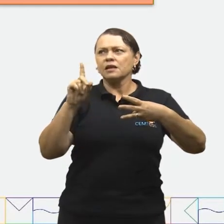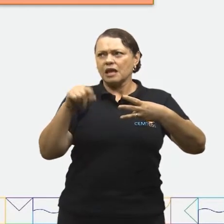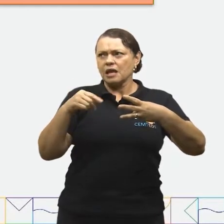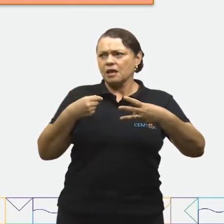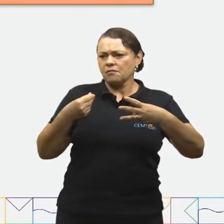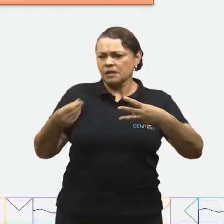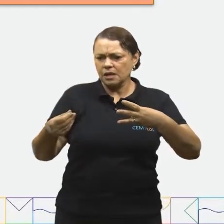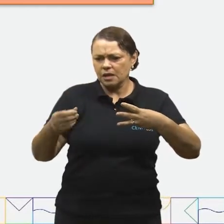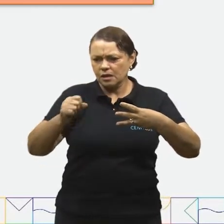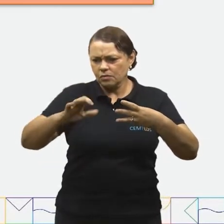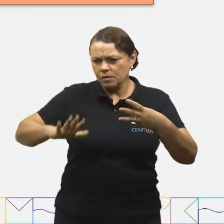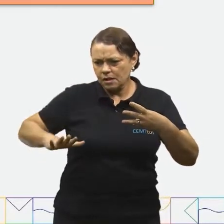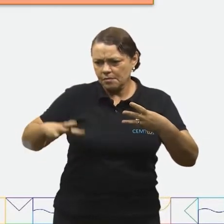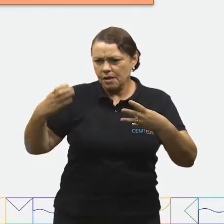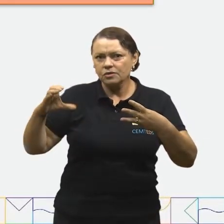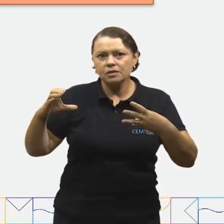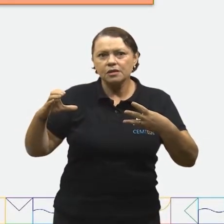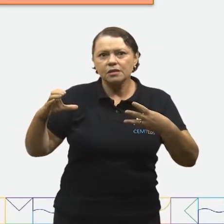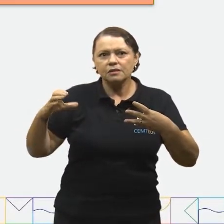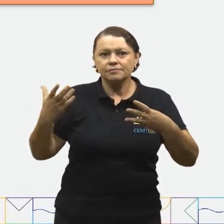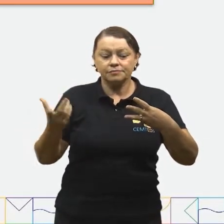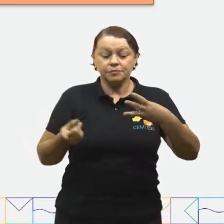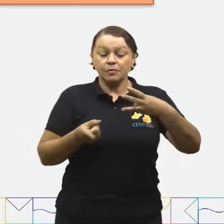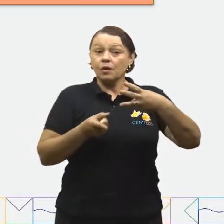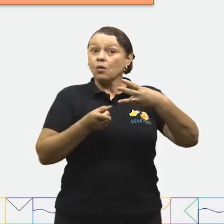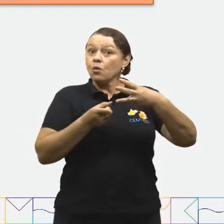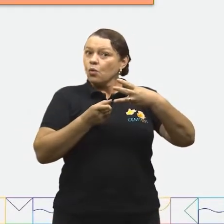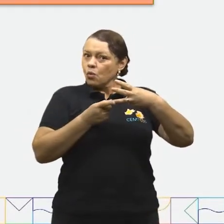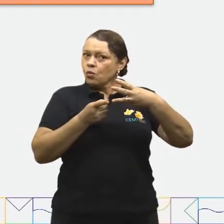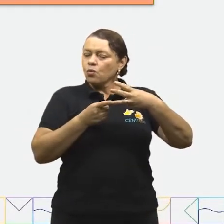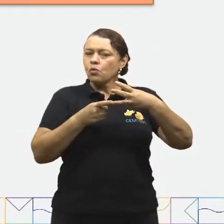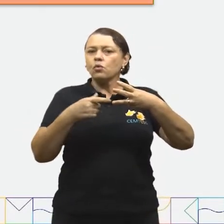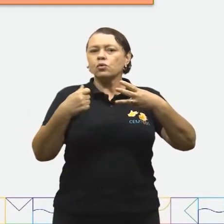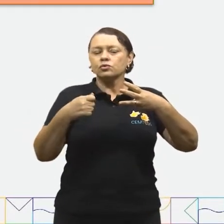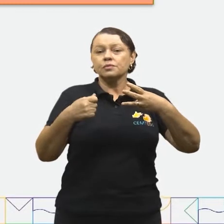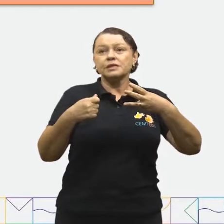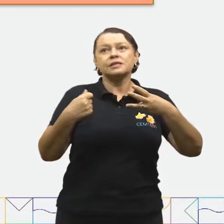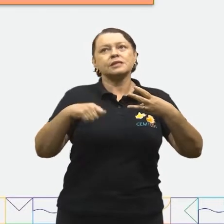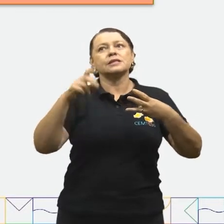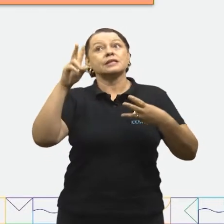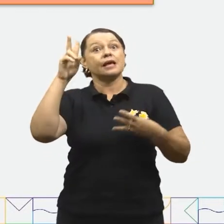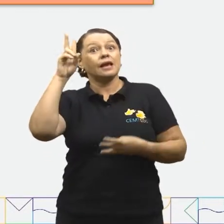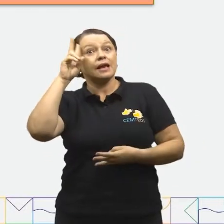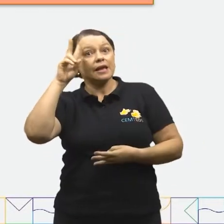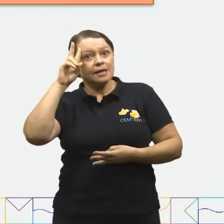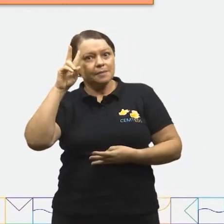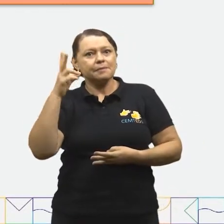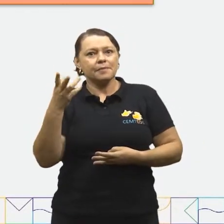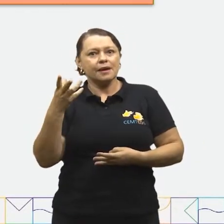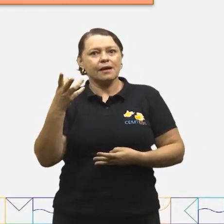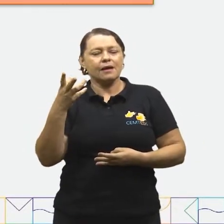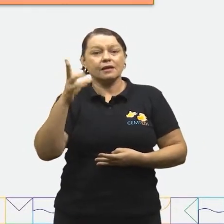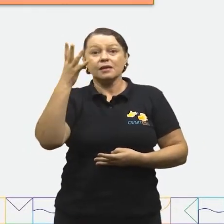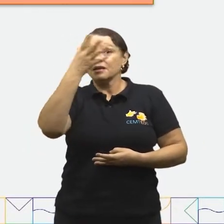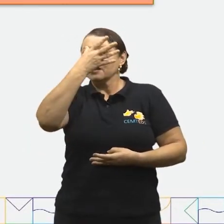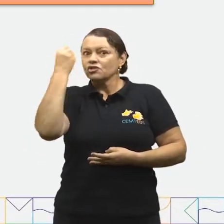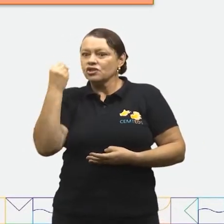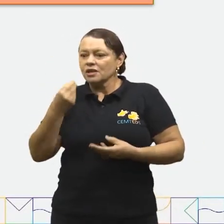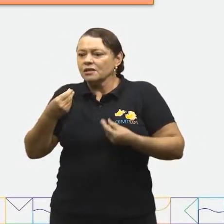que eu entreguei o trabalho de ciências? Como o último quadrinho deve ser ela lembrando que se esqueceu de entregar,